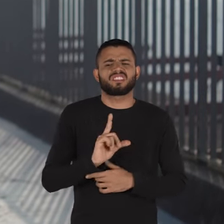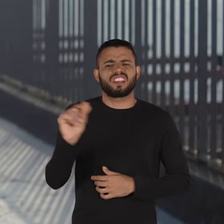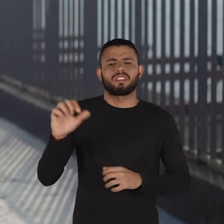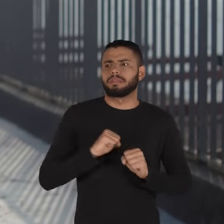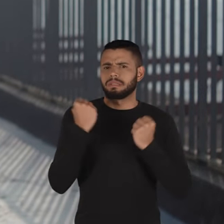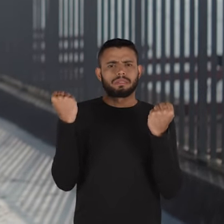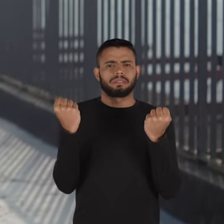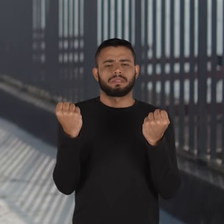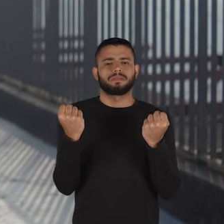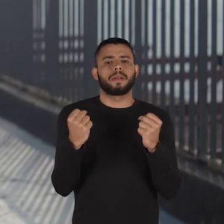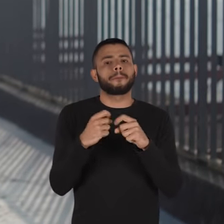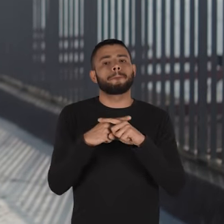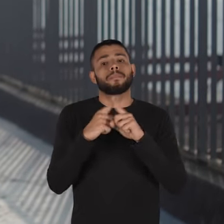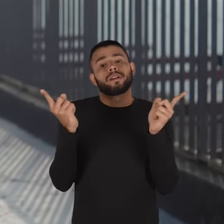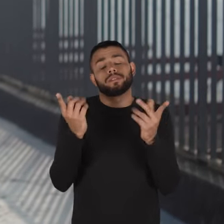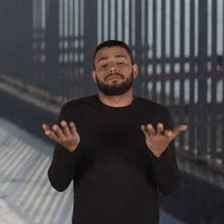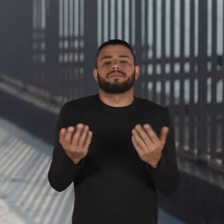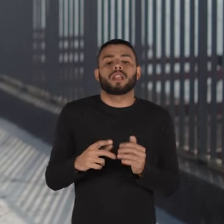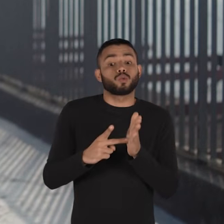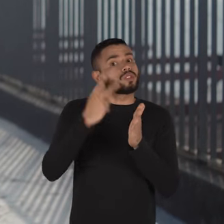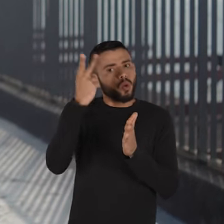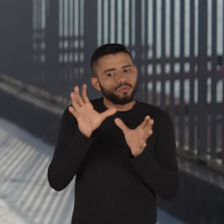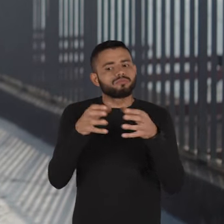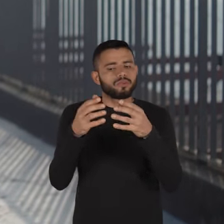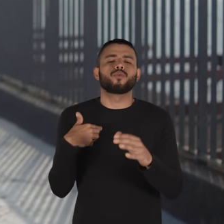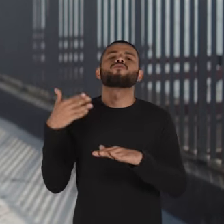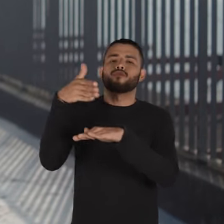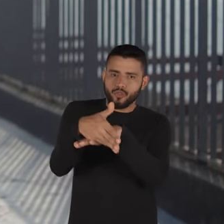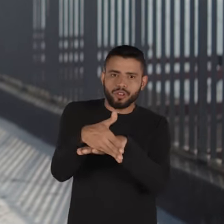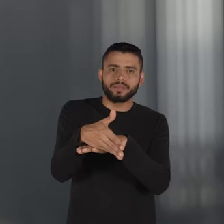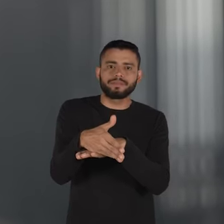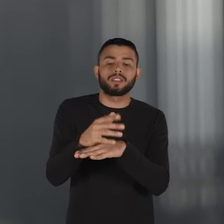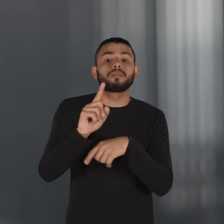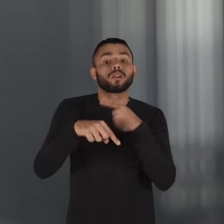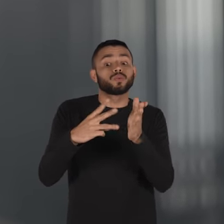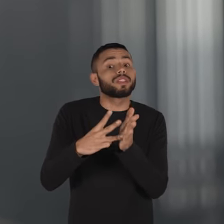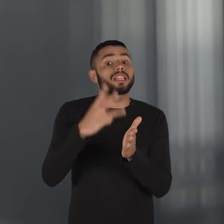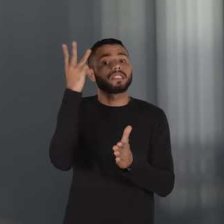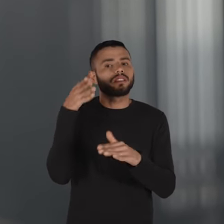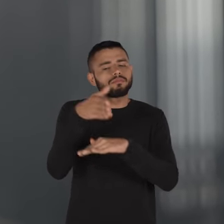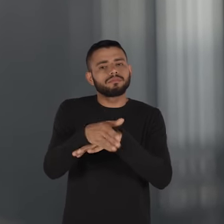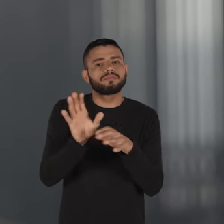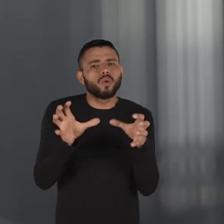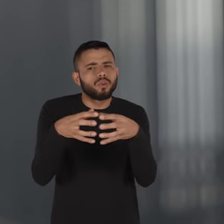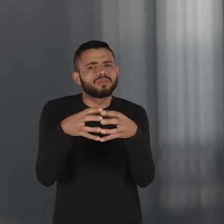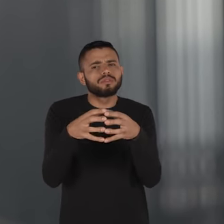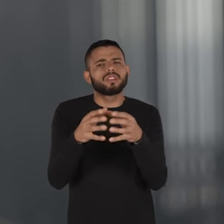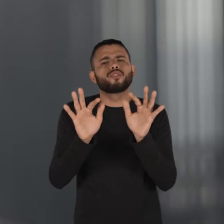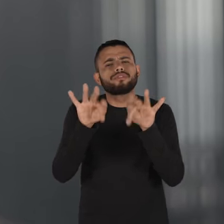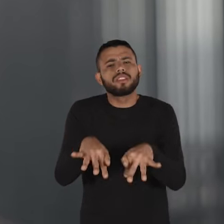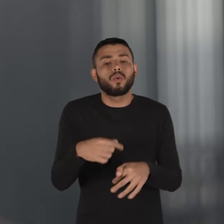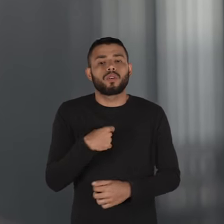revoltado mas enfim né aí fui no segundo no terceiro encontro no final do